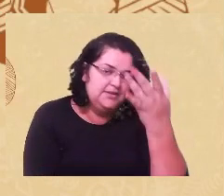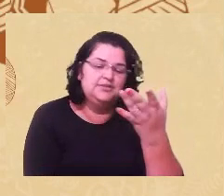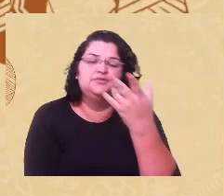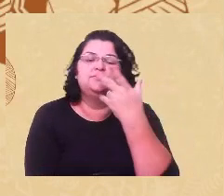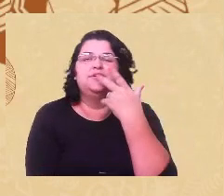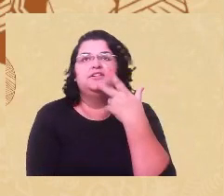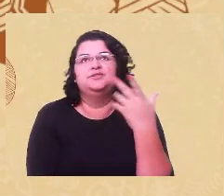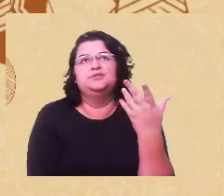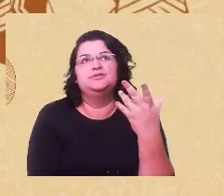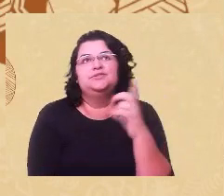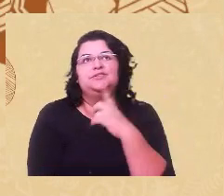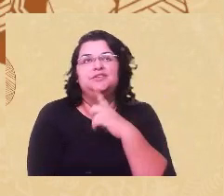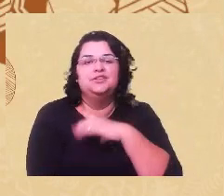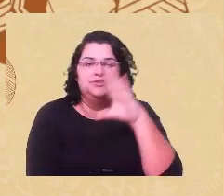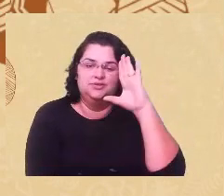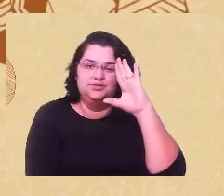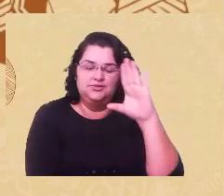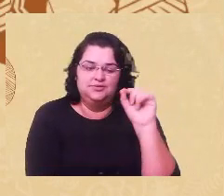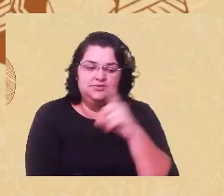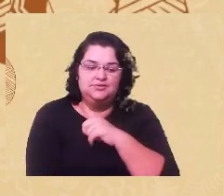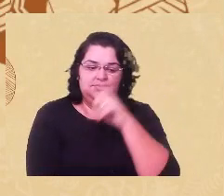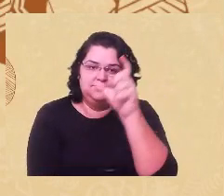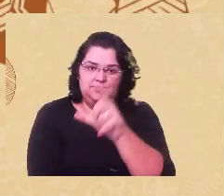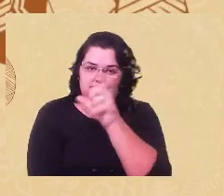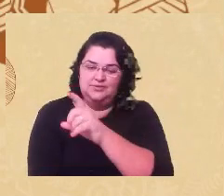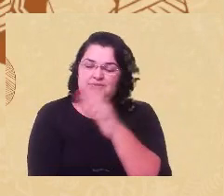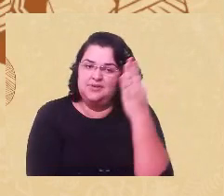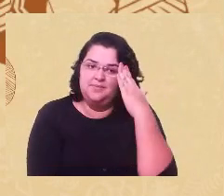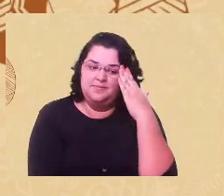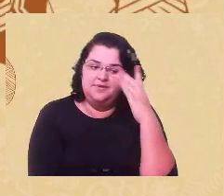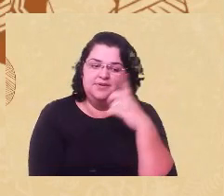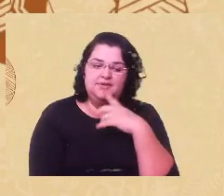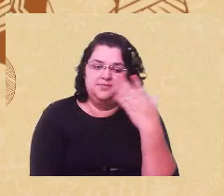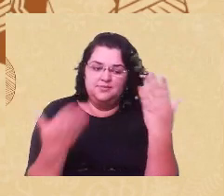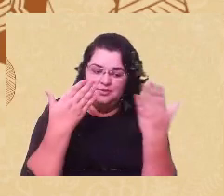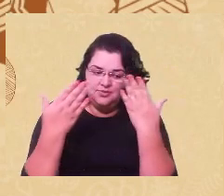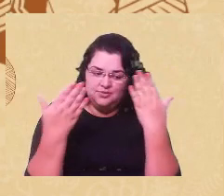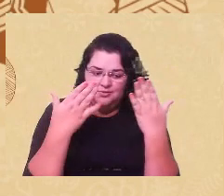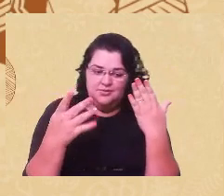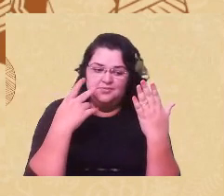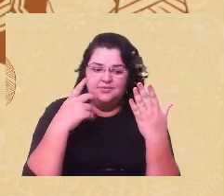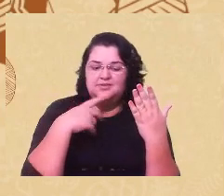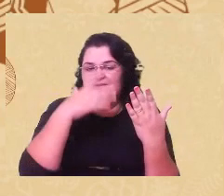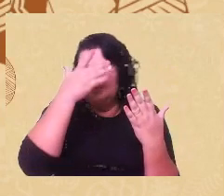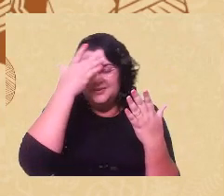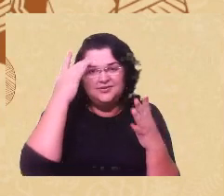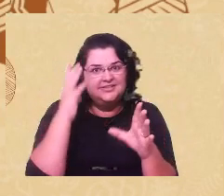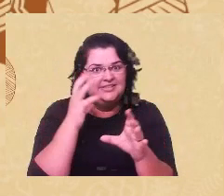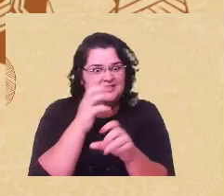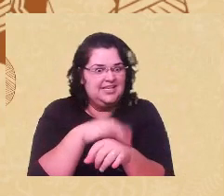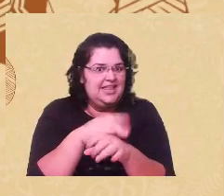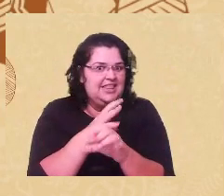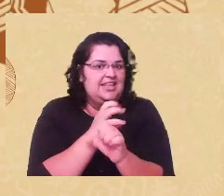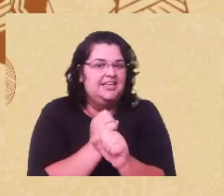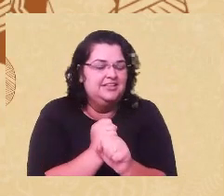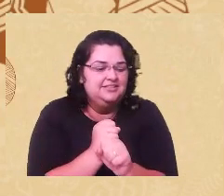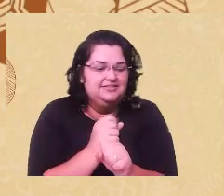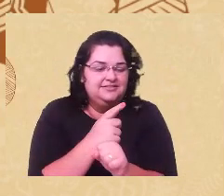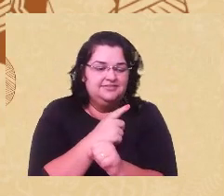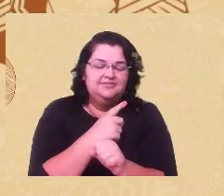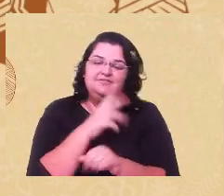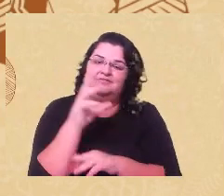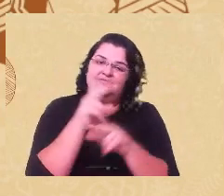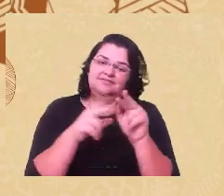inclusive de produção de saber na psicologia a partir de pessoas negras me parece que tem uma série de